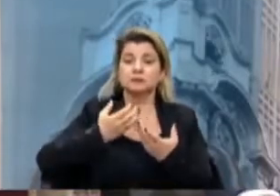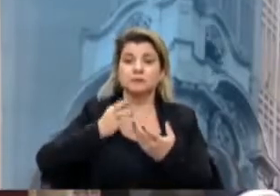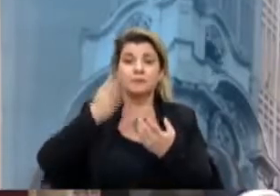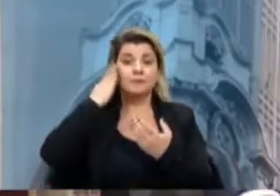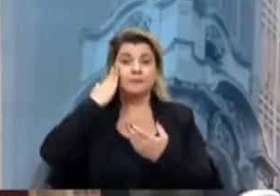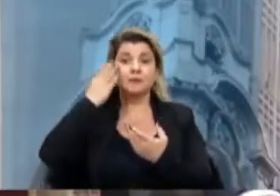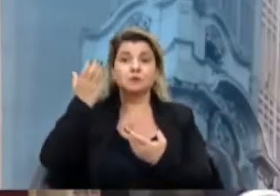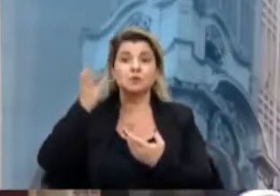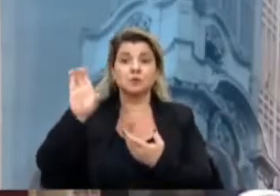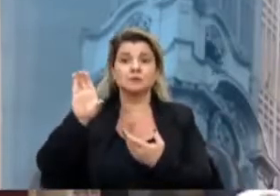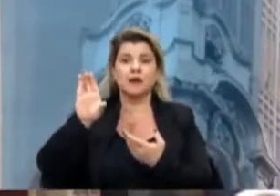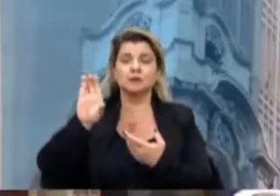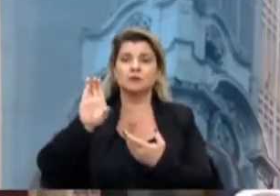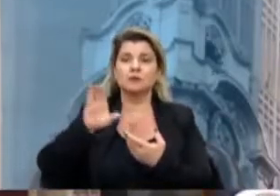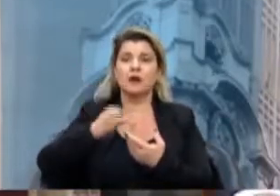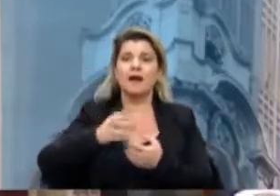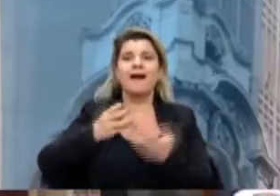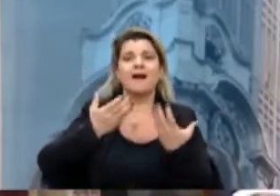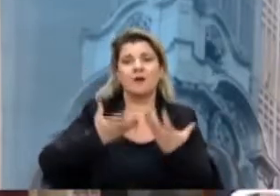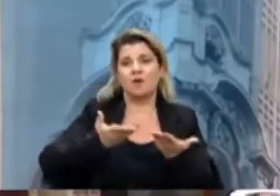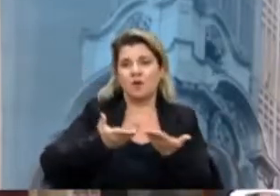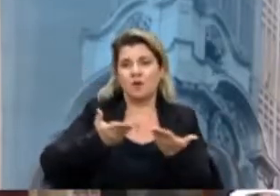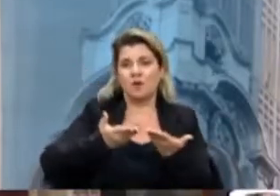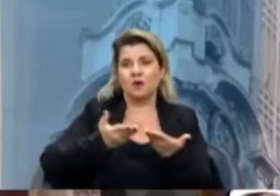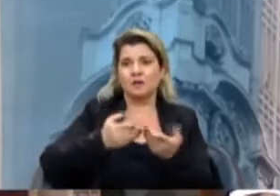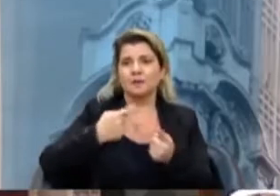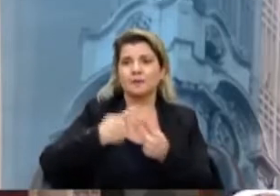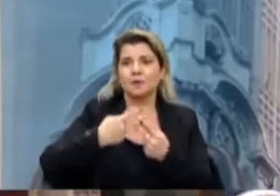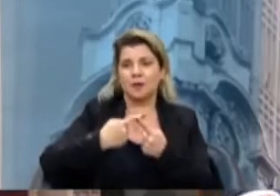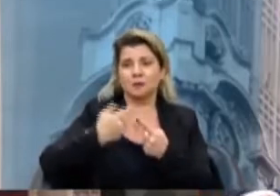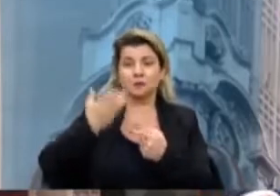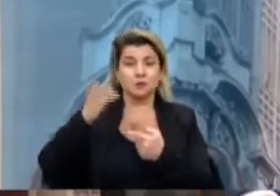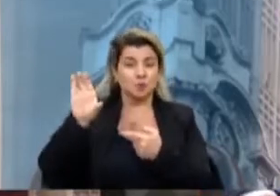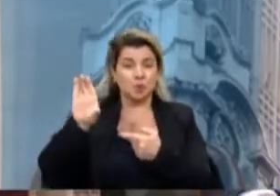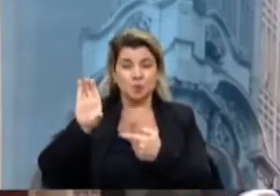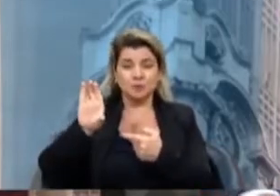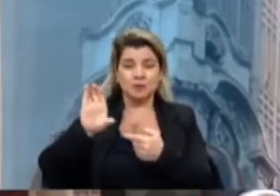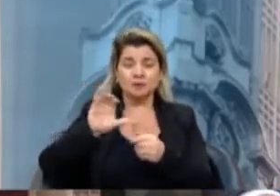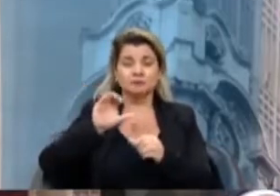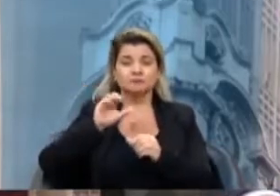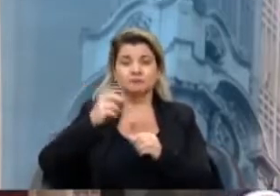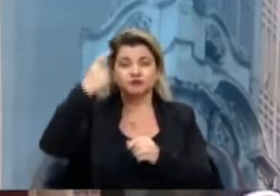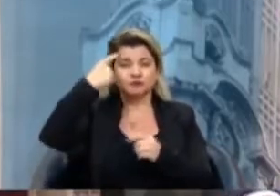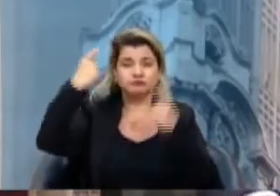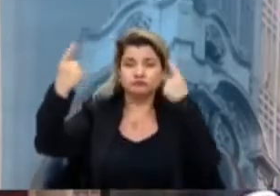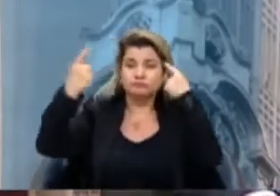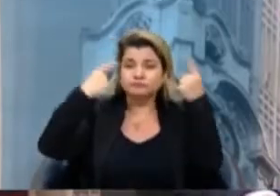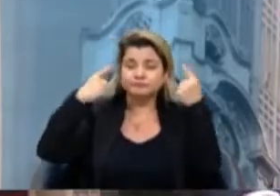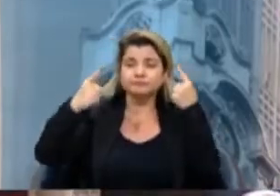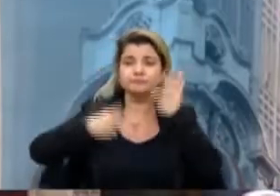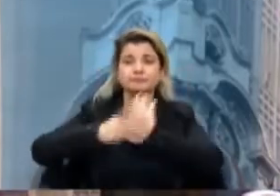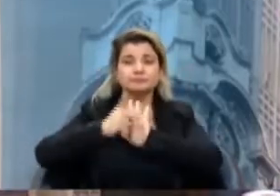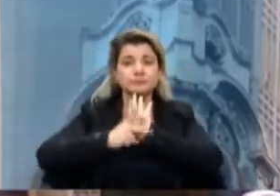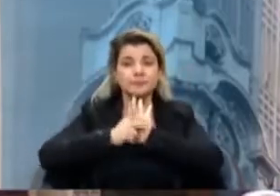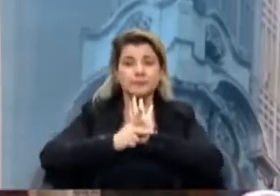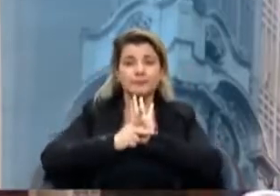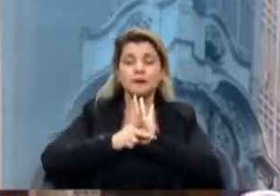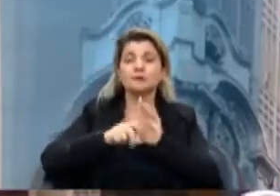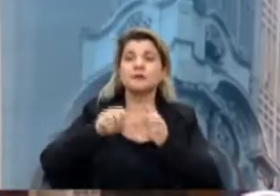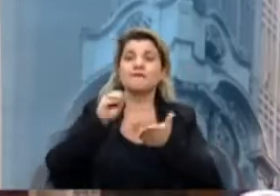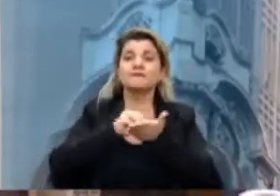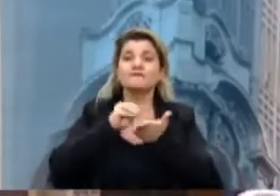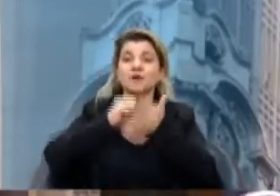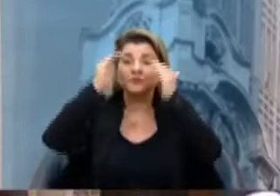garantir a palavra. Agora, eu não admito que, por conta de divergências de convicção ideológica, de convicção de projeto, a gente vai desrespeitar